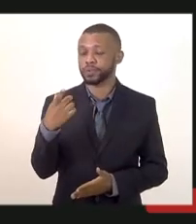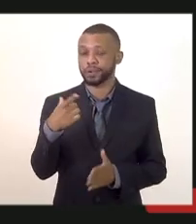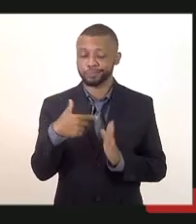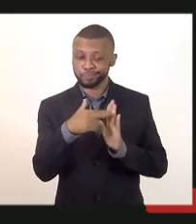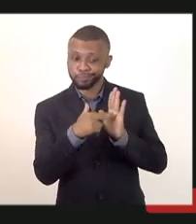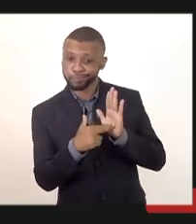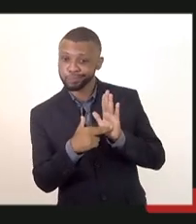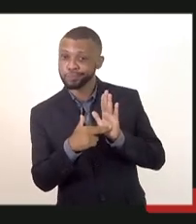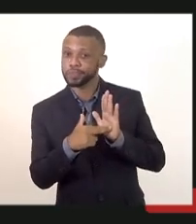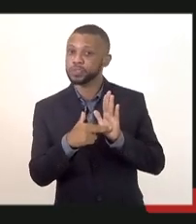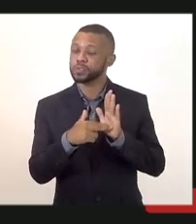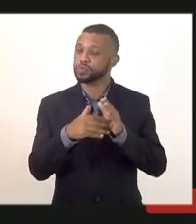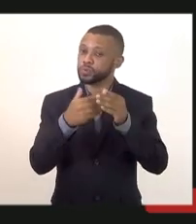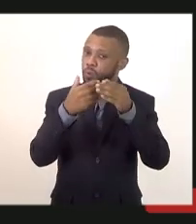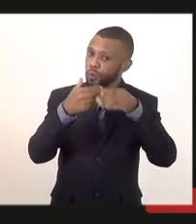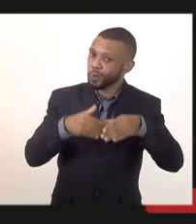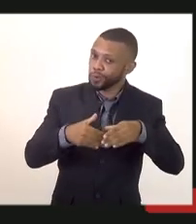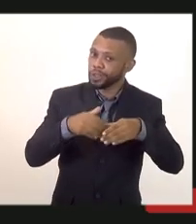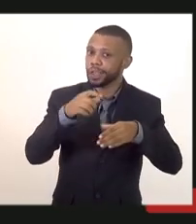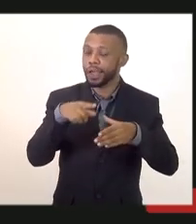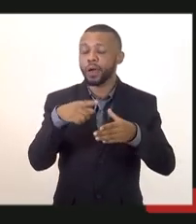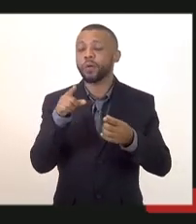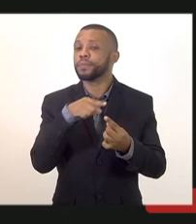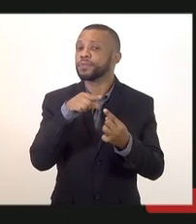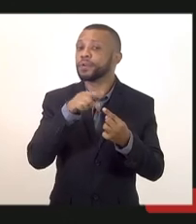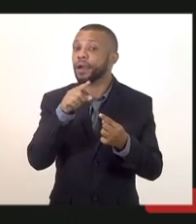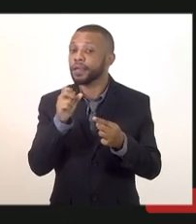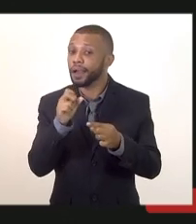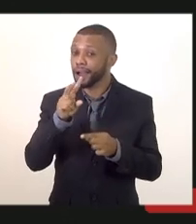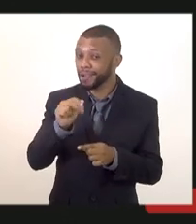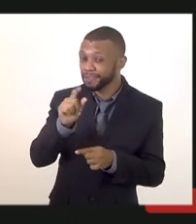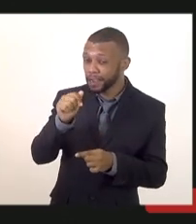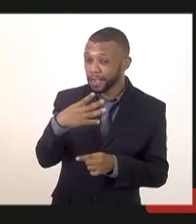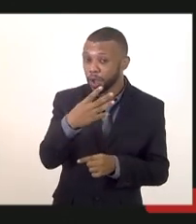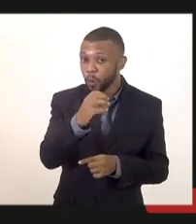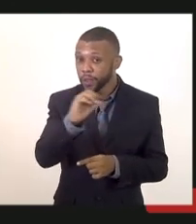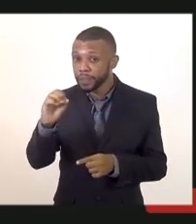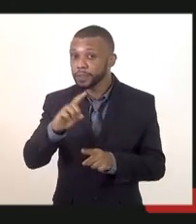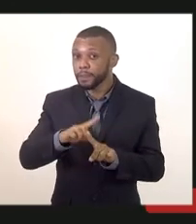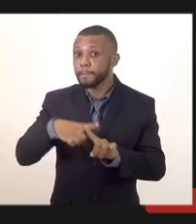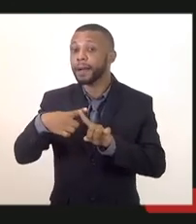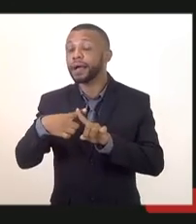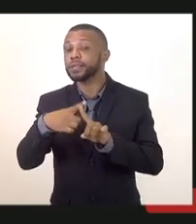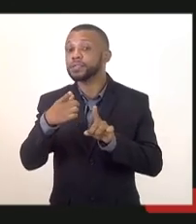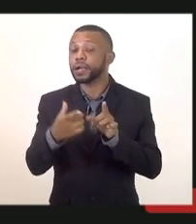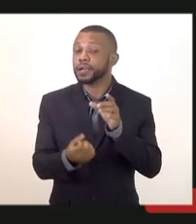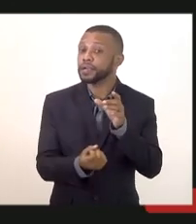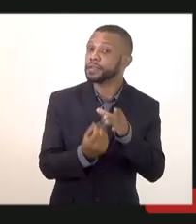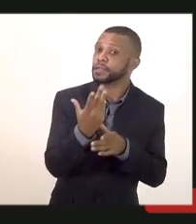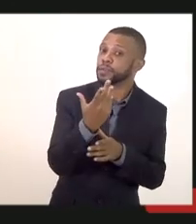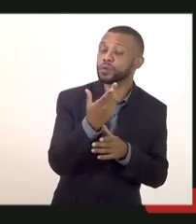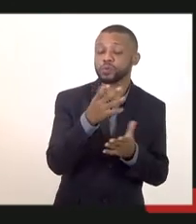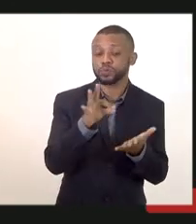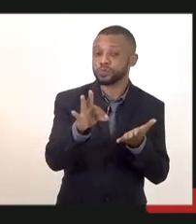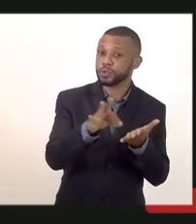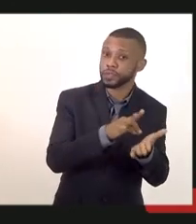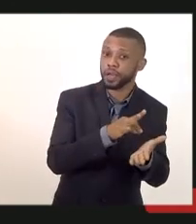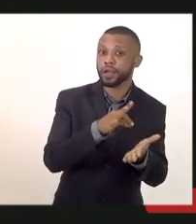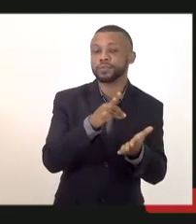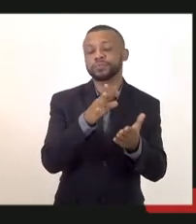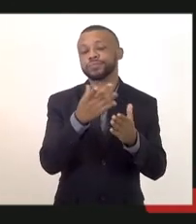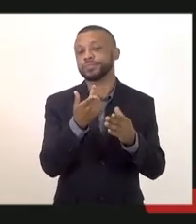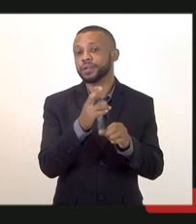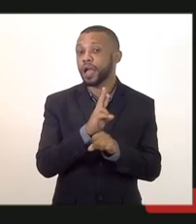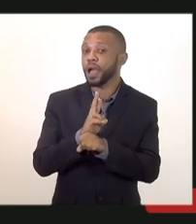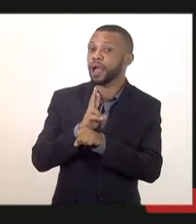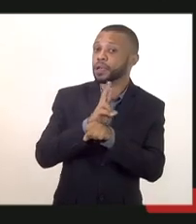preenchimento de vagas no caso as 400 iniciais e mais formação de cadastro de reserva cujo esse cadastro de reserva